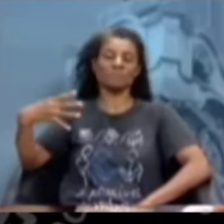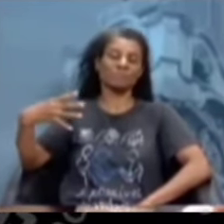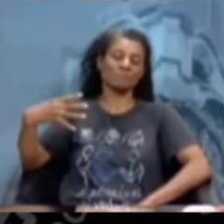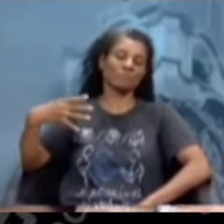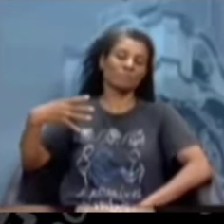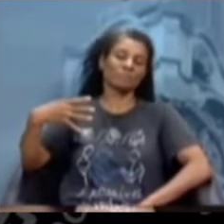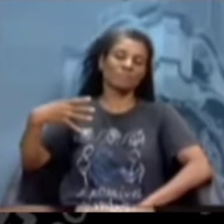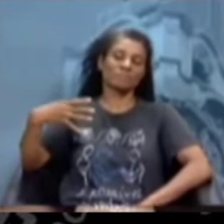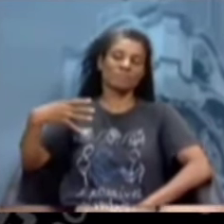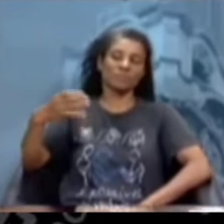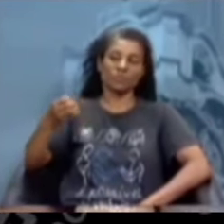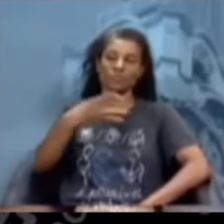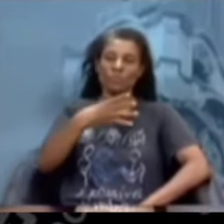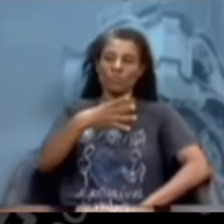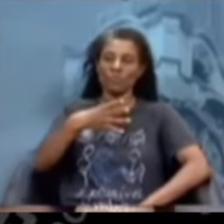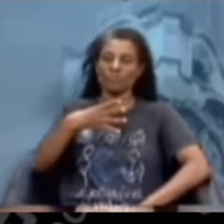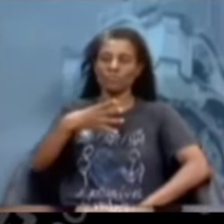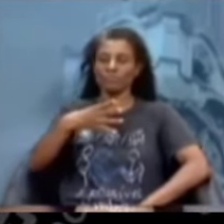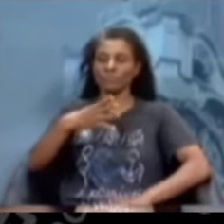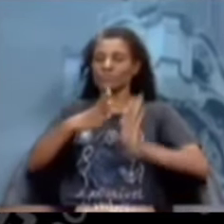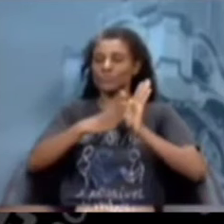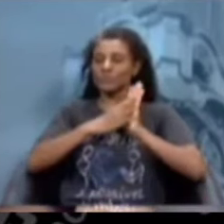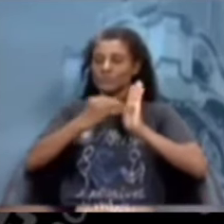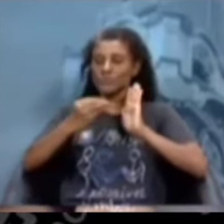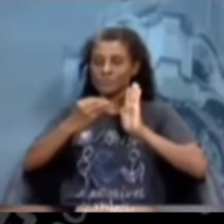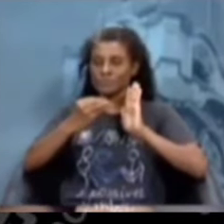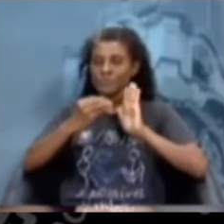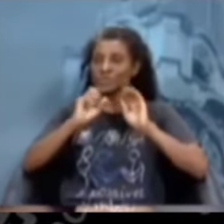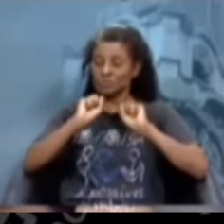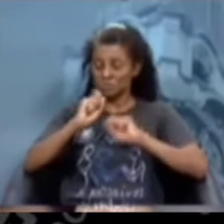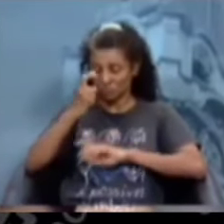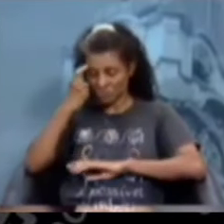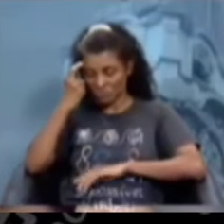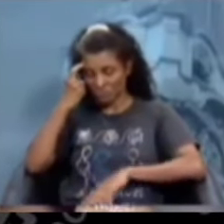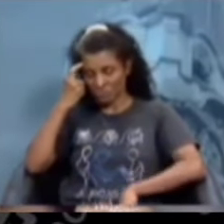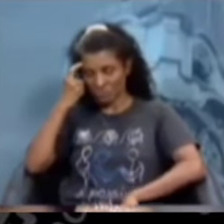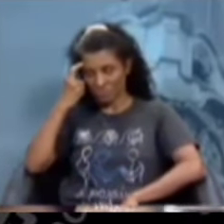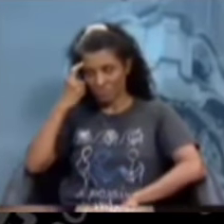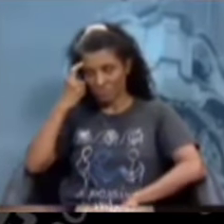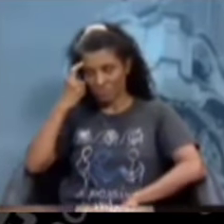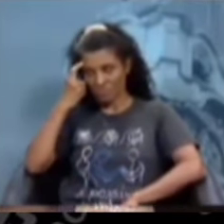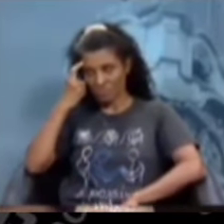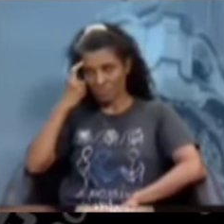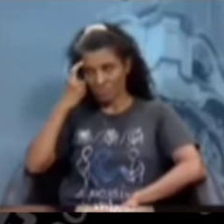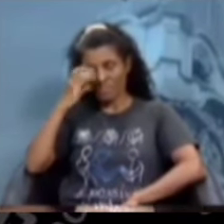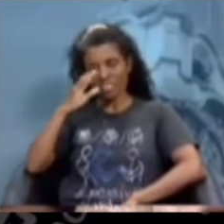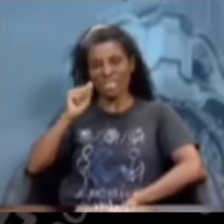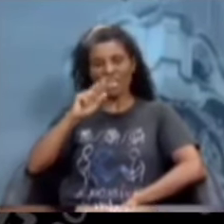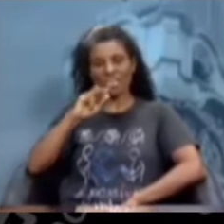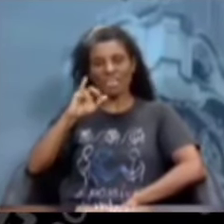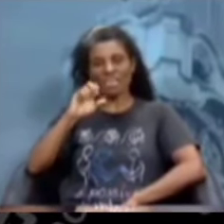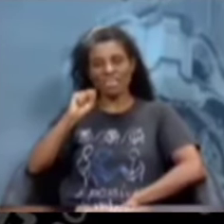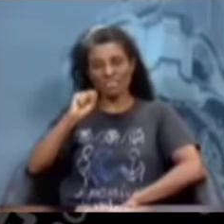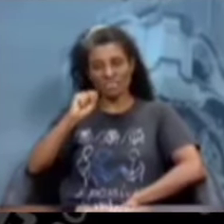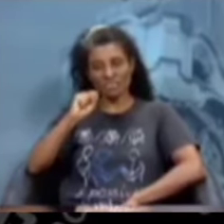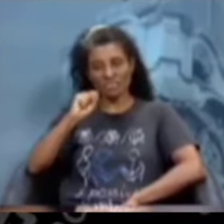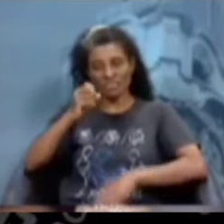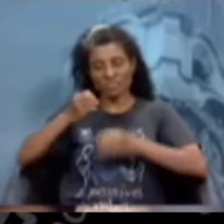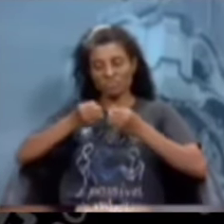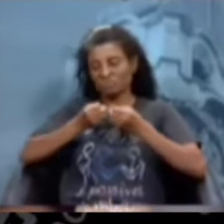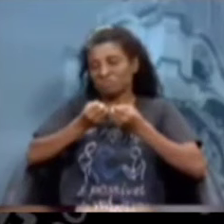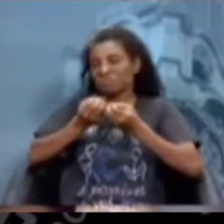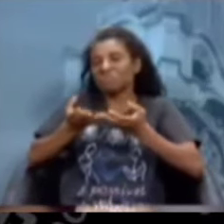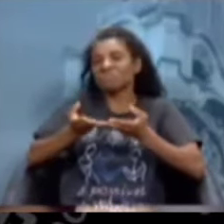o novo modelo que poderia ser pensado, a Carris foi entregue de mão